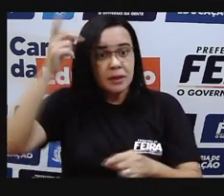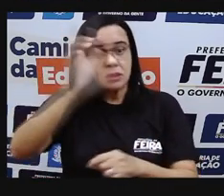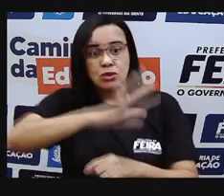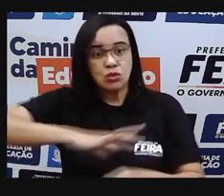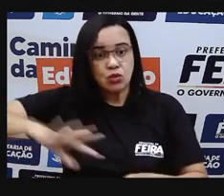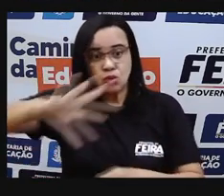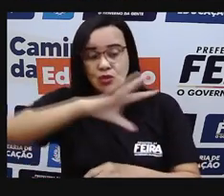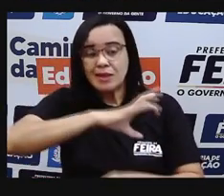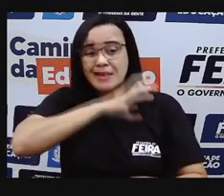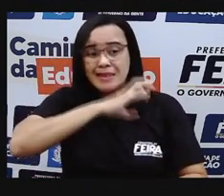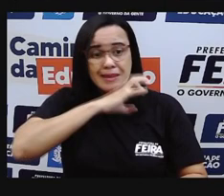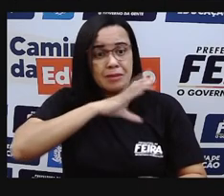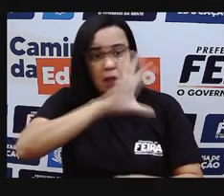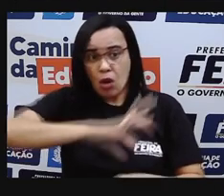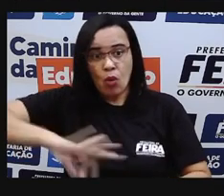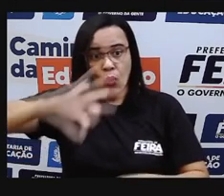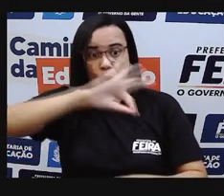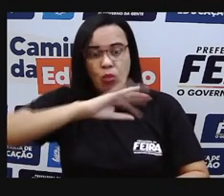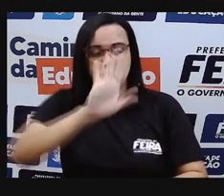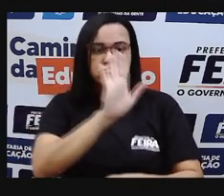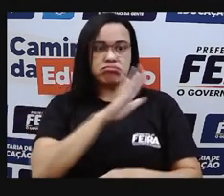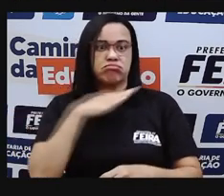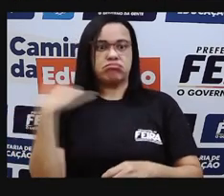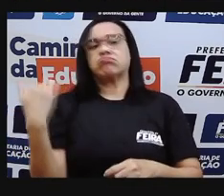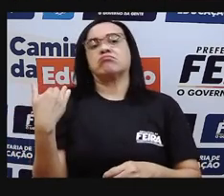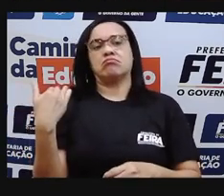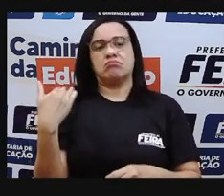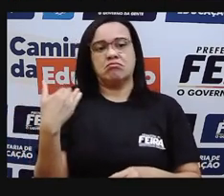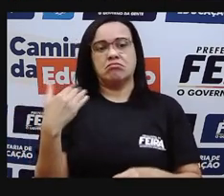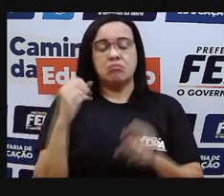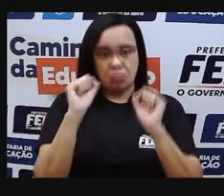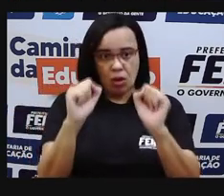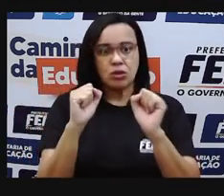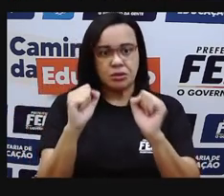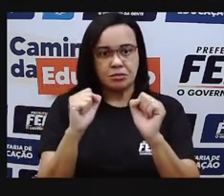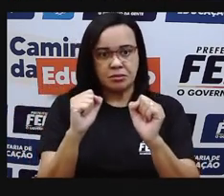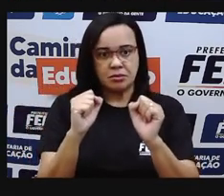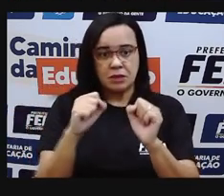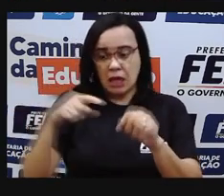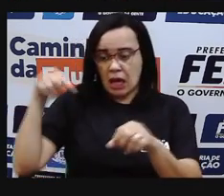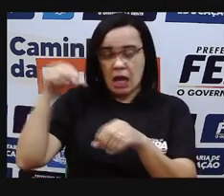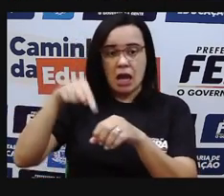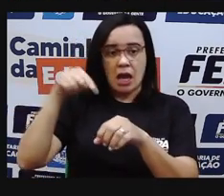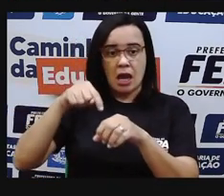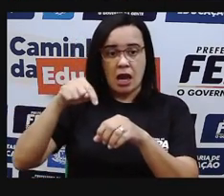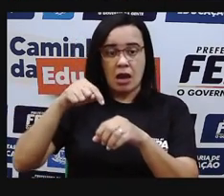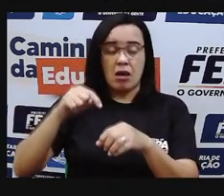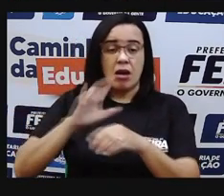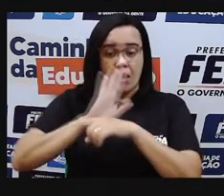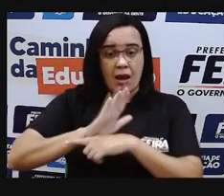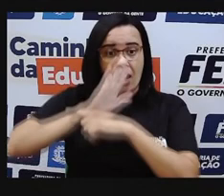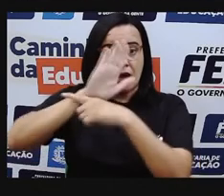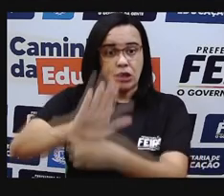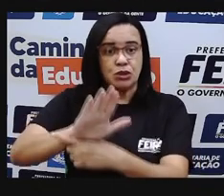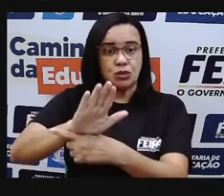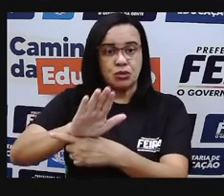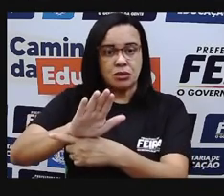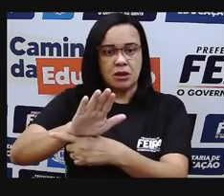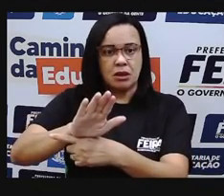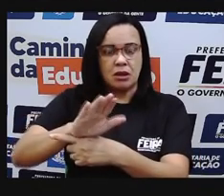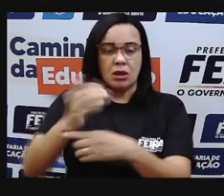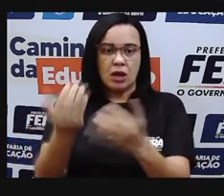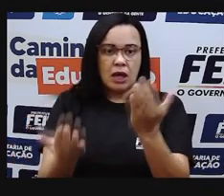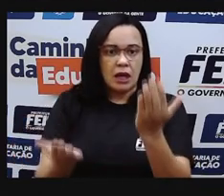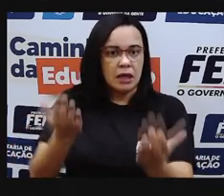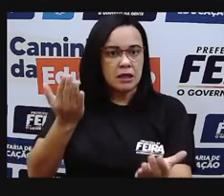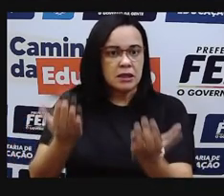reter esse calor vindo, né, da luz do Sol no nosso planeta.